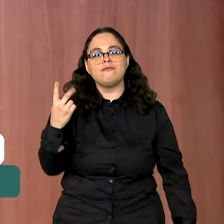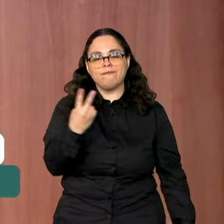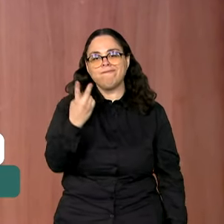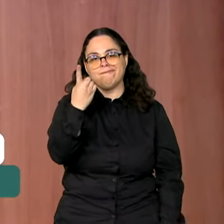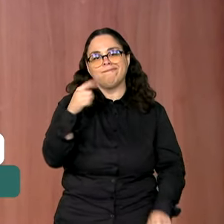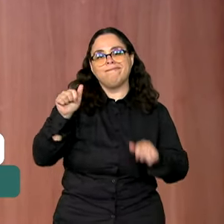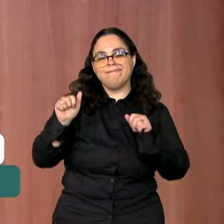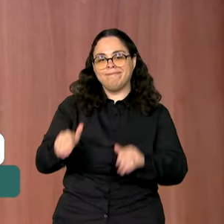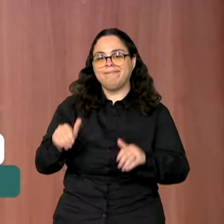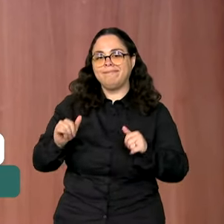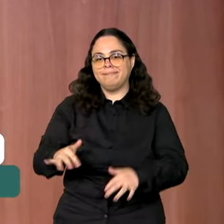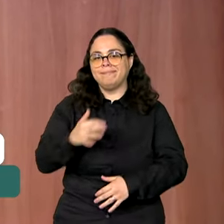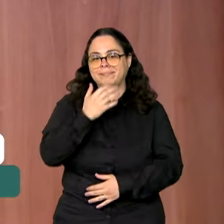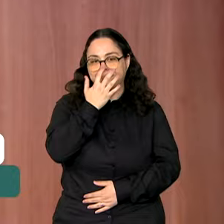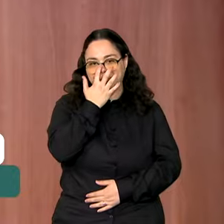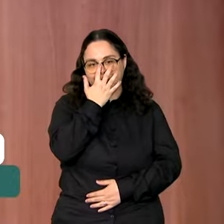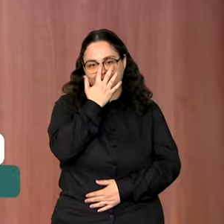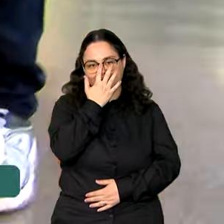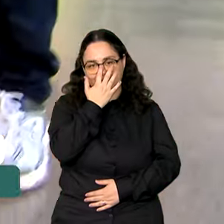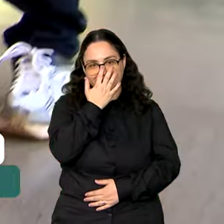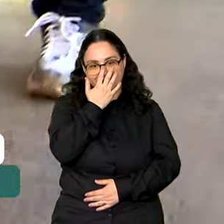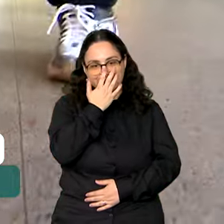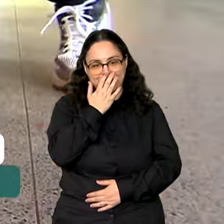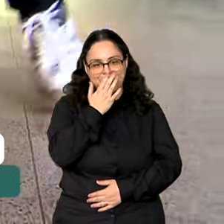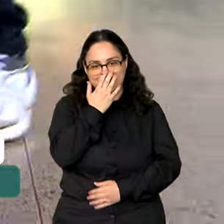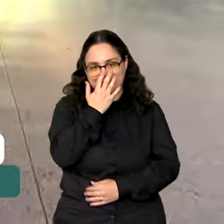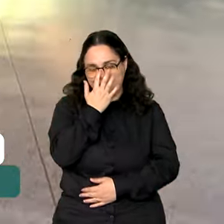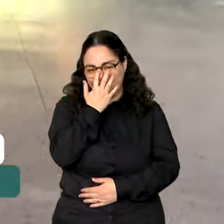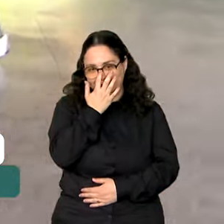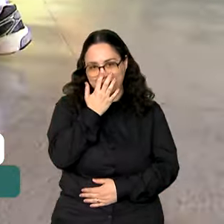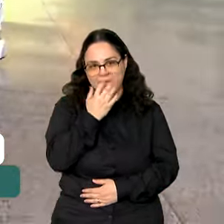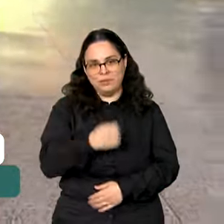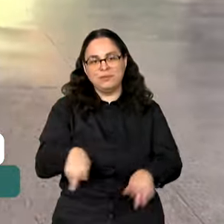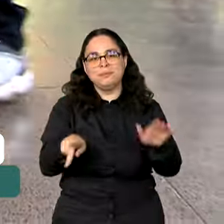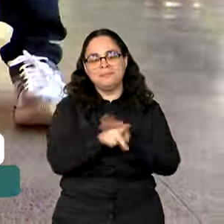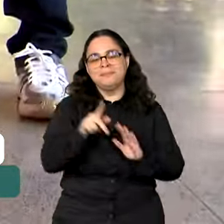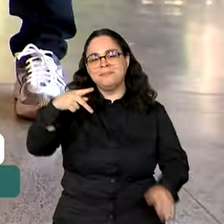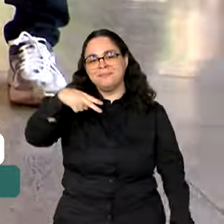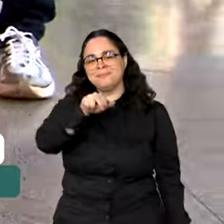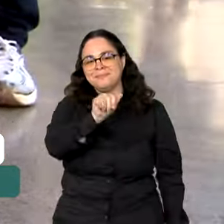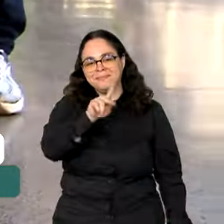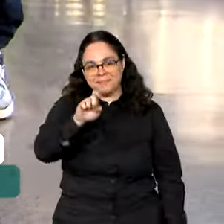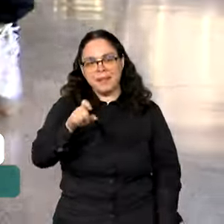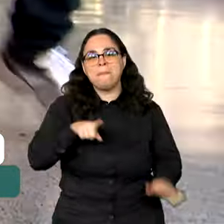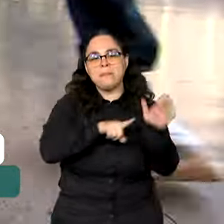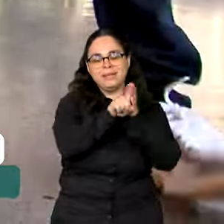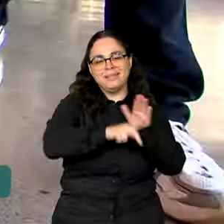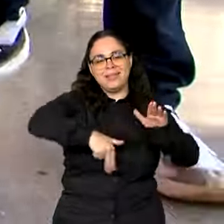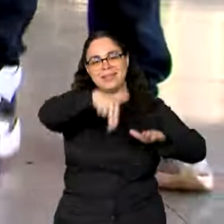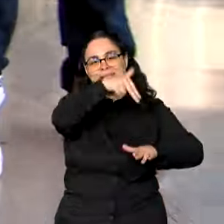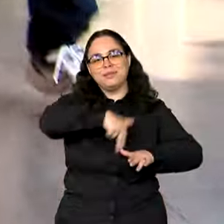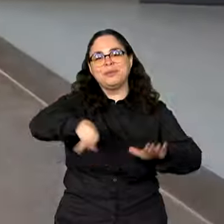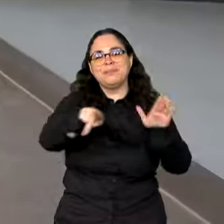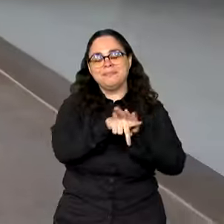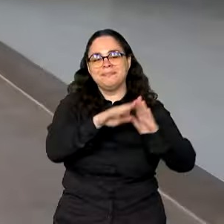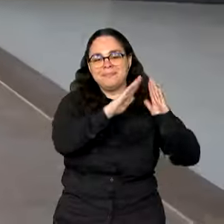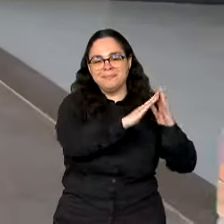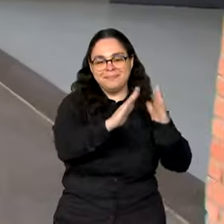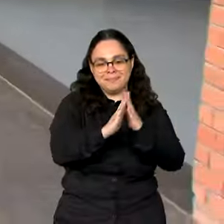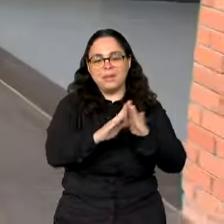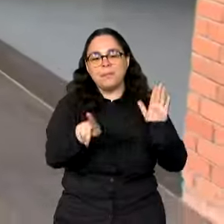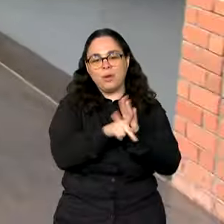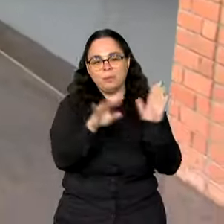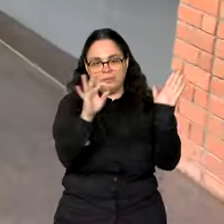celebrado no dia 21 de setembro. De acordo com a PNAD, Pesquisa Nacional por Amostra de Domicílios, do